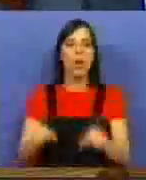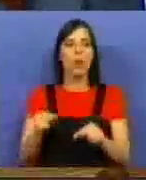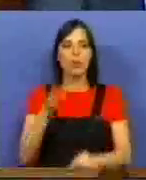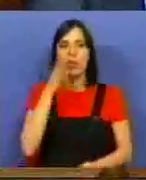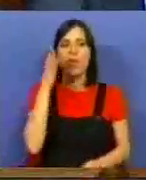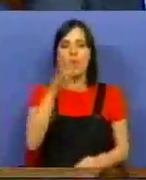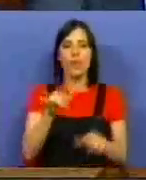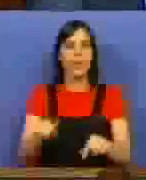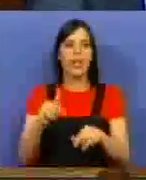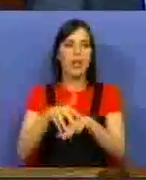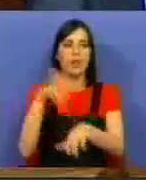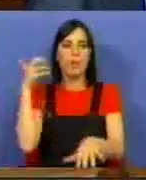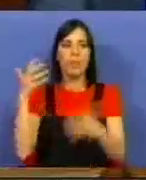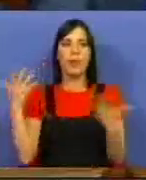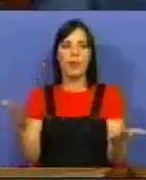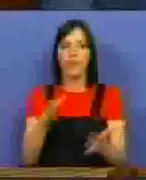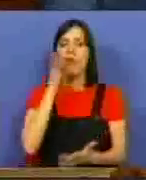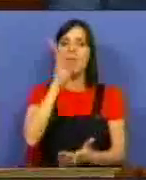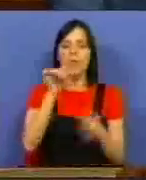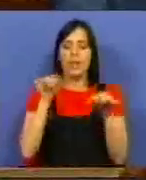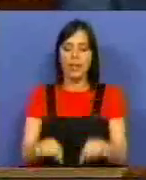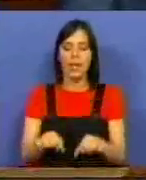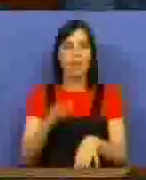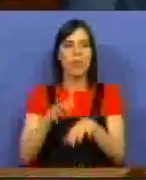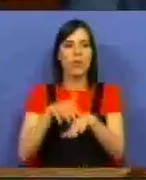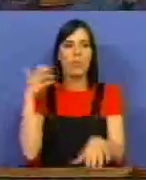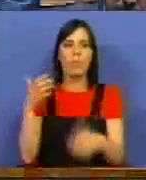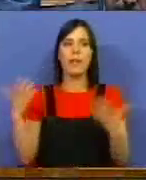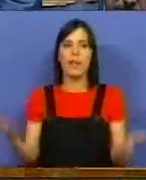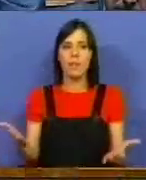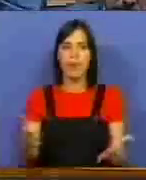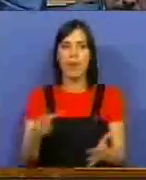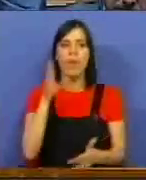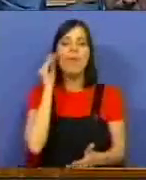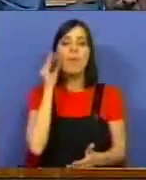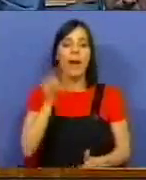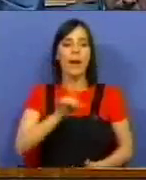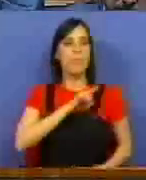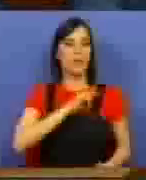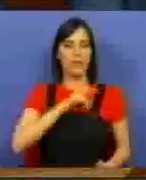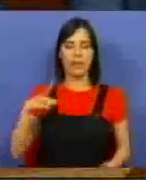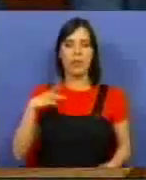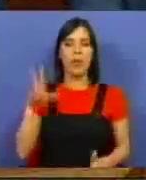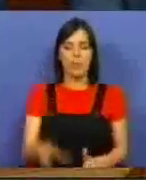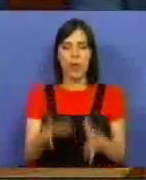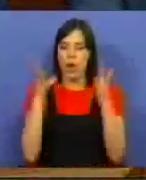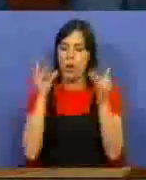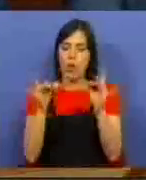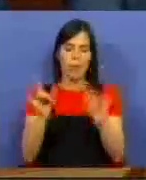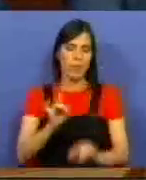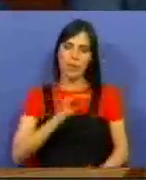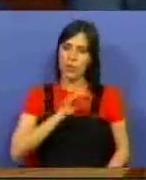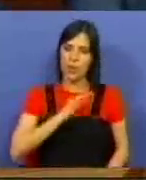foi dito aqui no Parlamento, ao que foi dito aqui no Parlamento, que é que o Banco Privado Português não brinque,